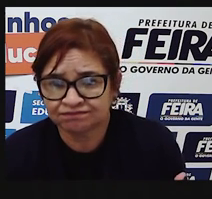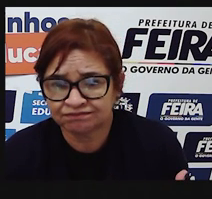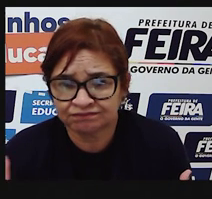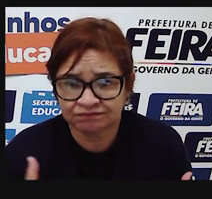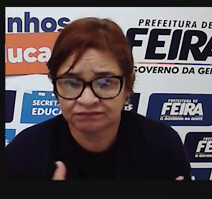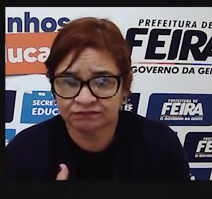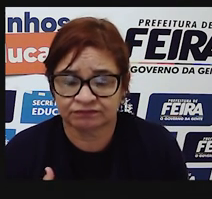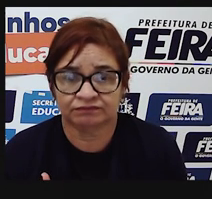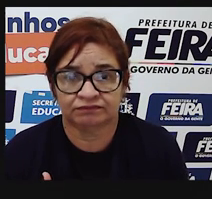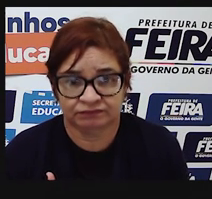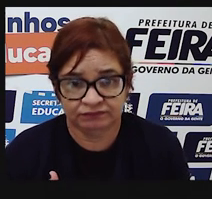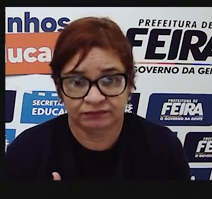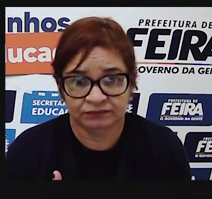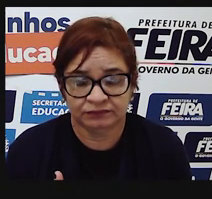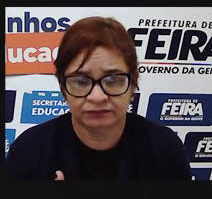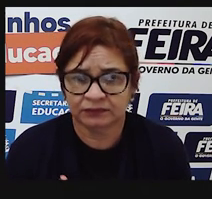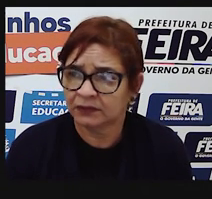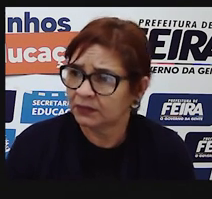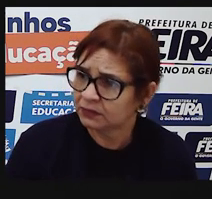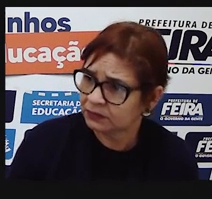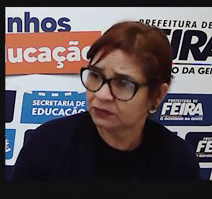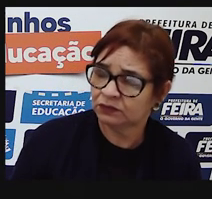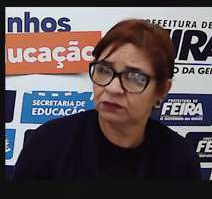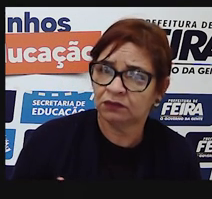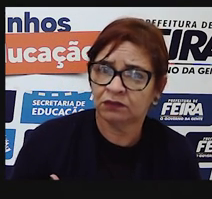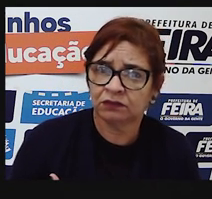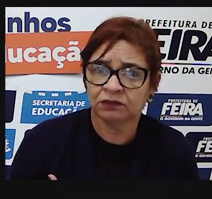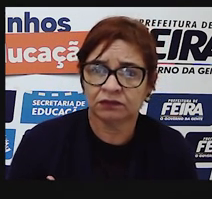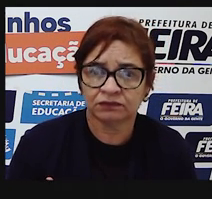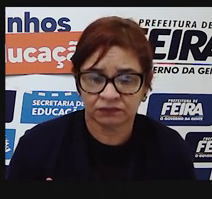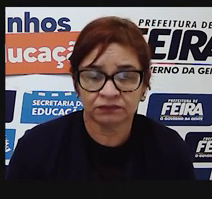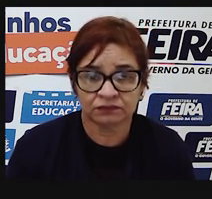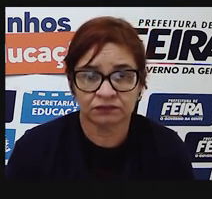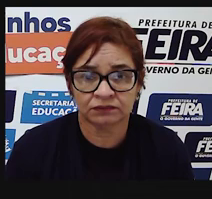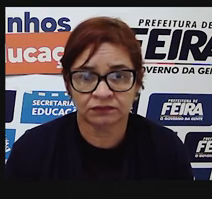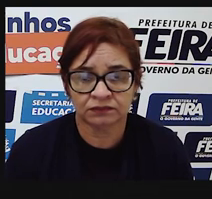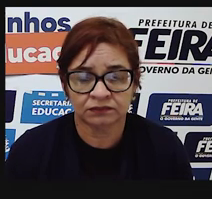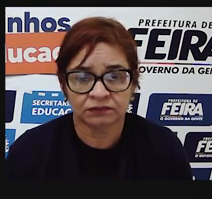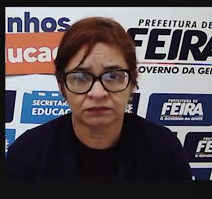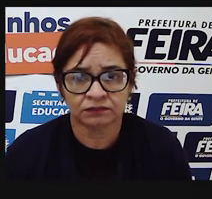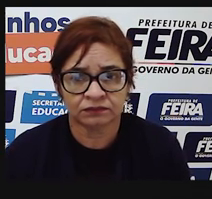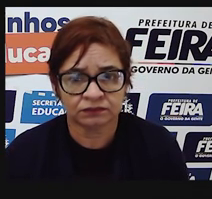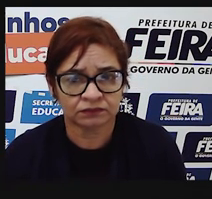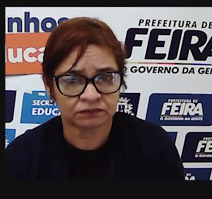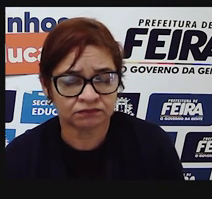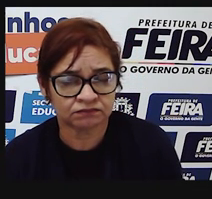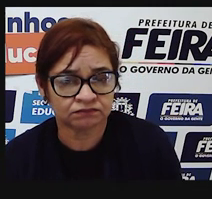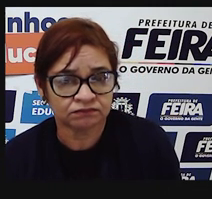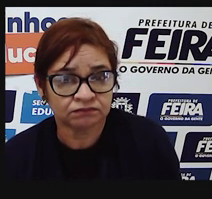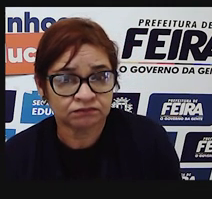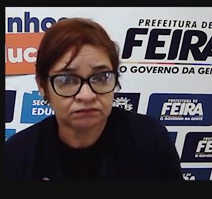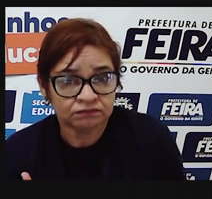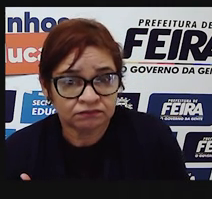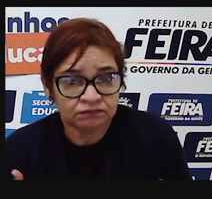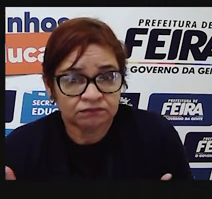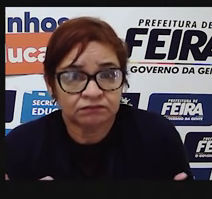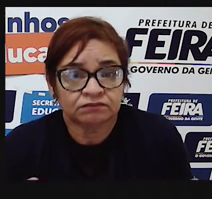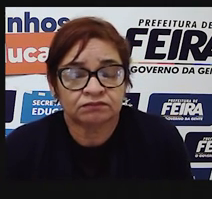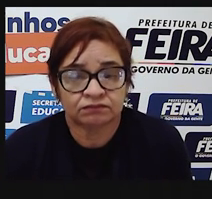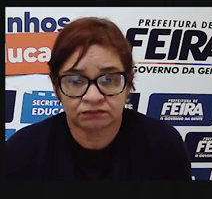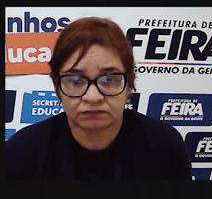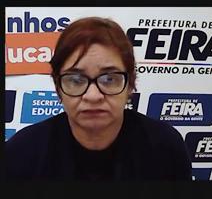A pessoa que falou isso, que pronunciou isso, está fazendo uma exclamação.